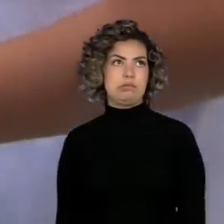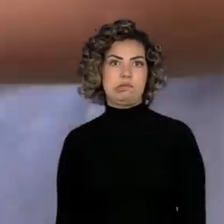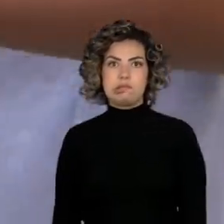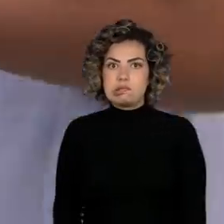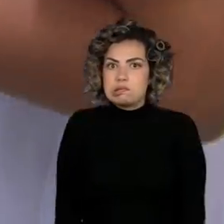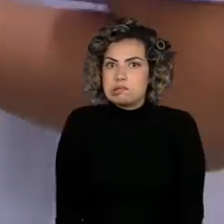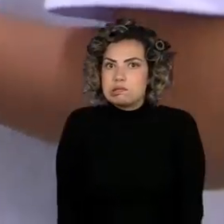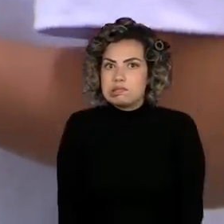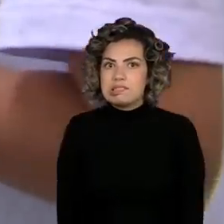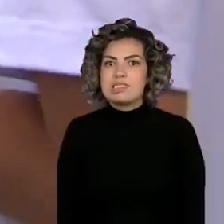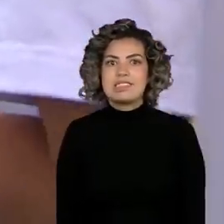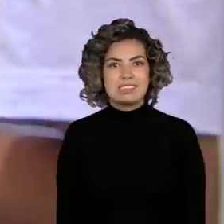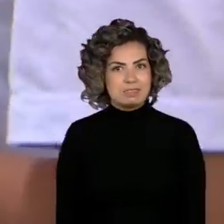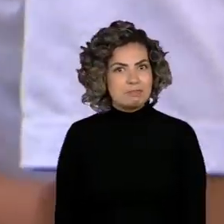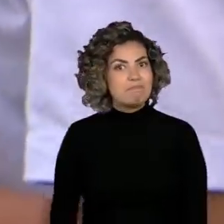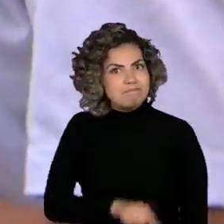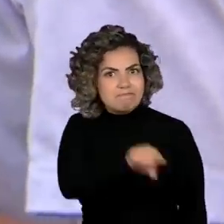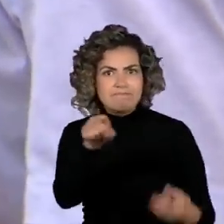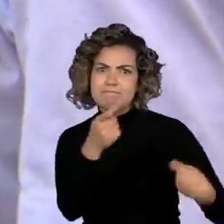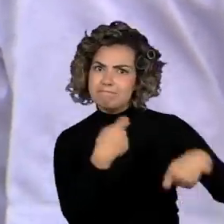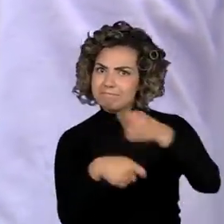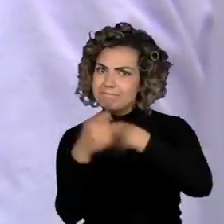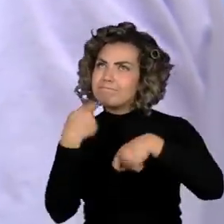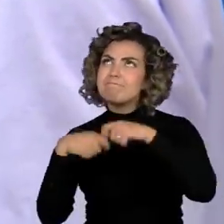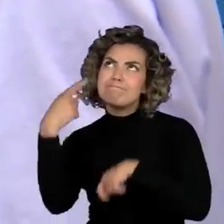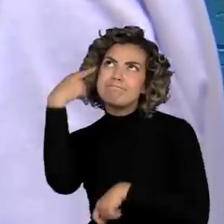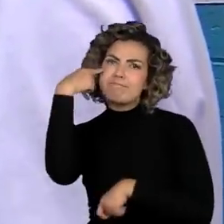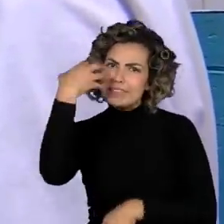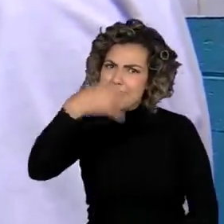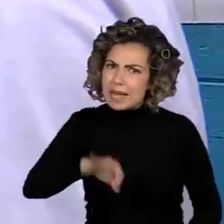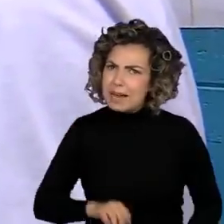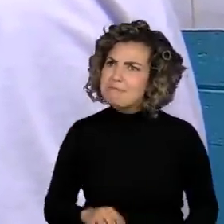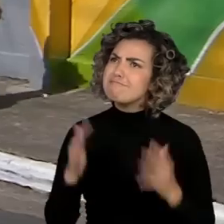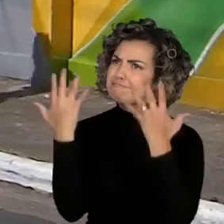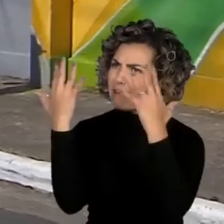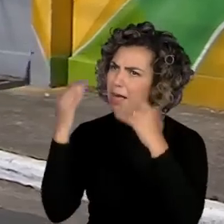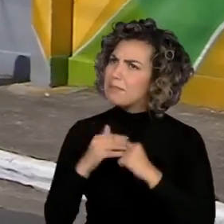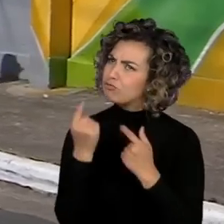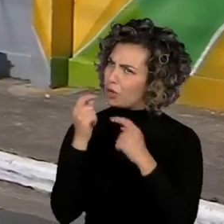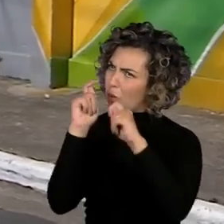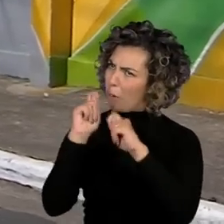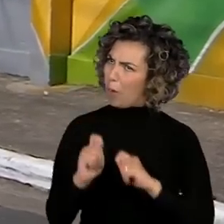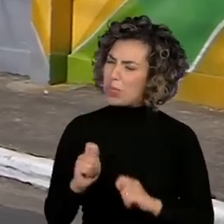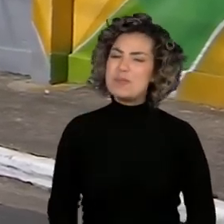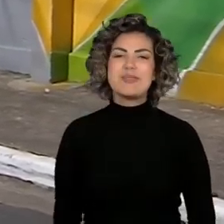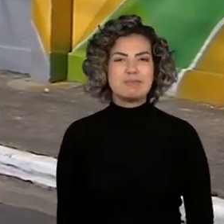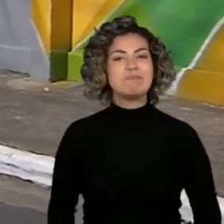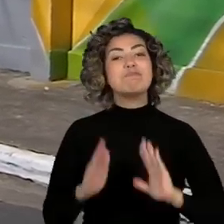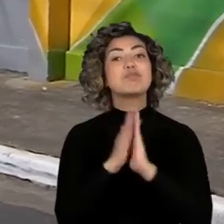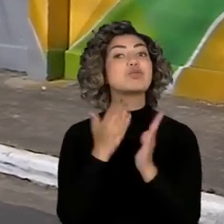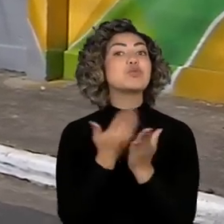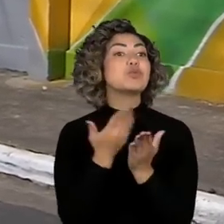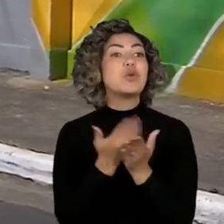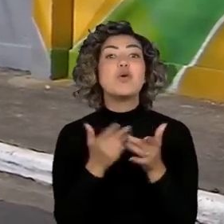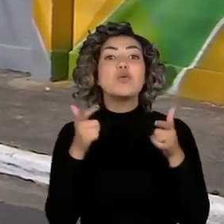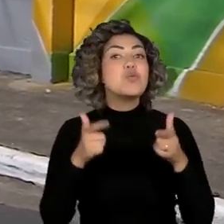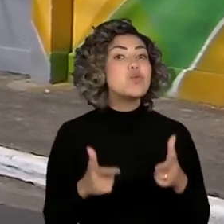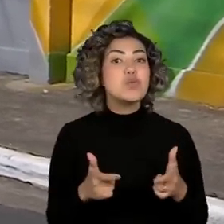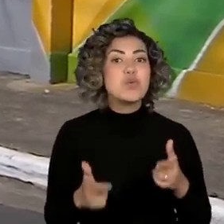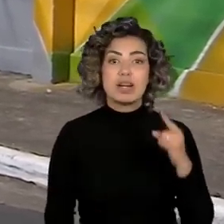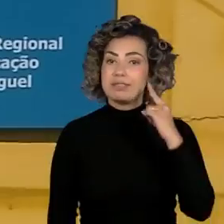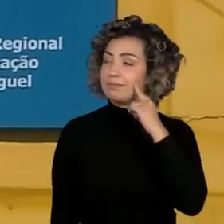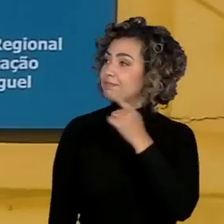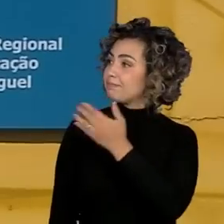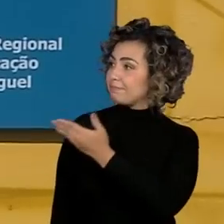Sabedoria financeira é isso, Cauê. Vamos poupar. Estamos na MF Dr. João